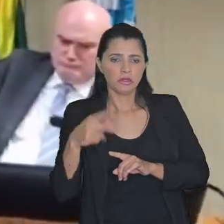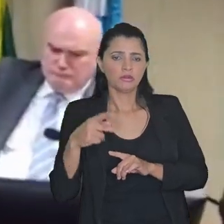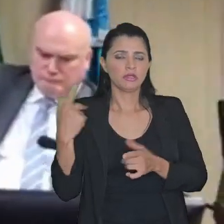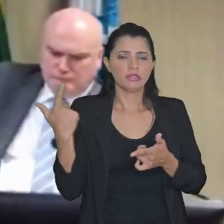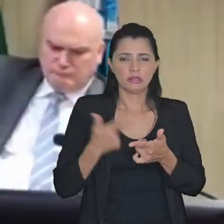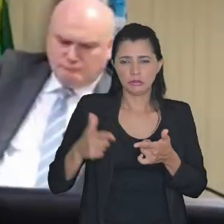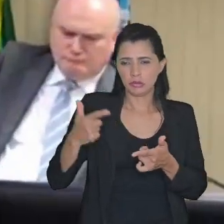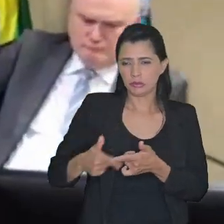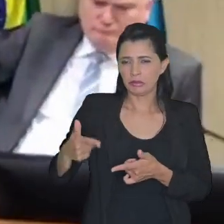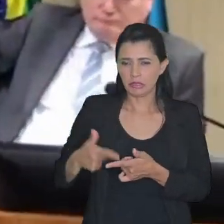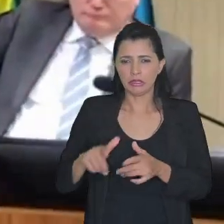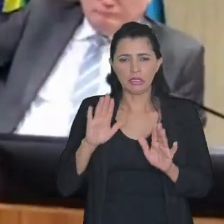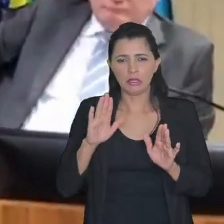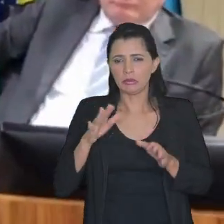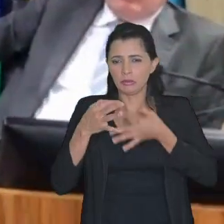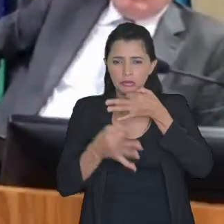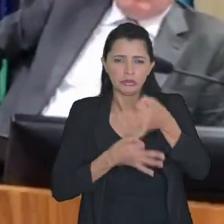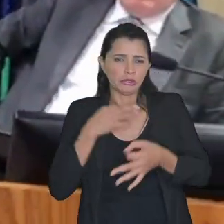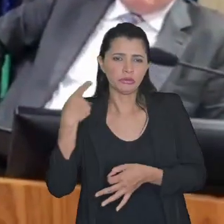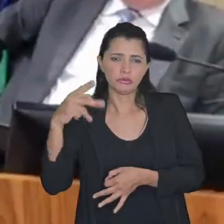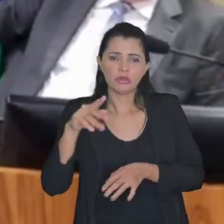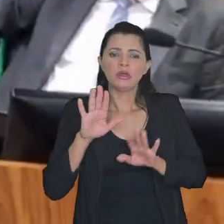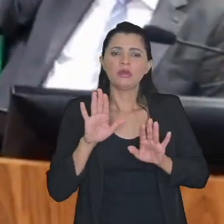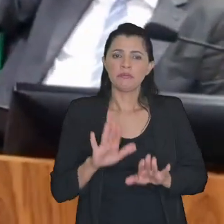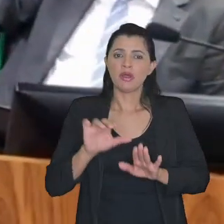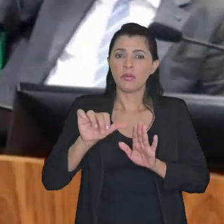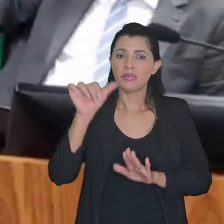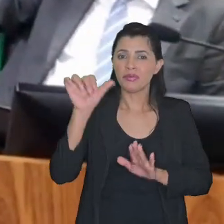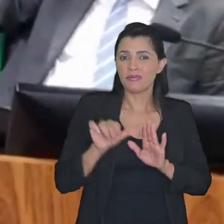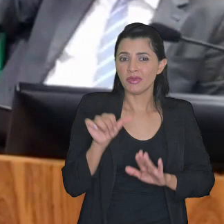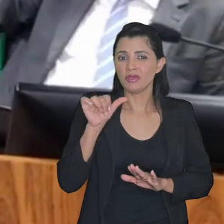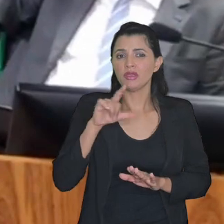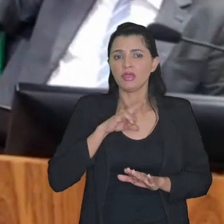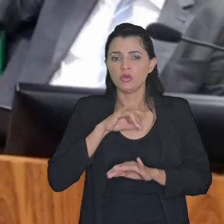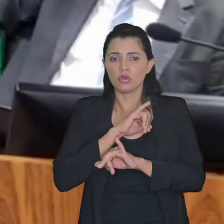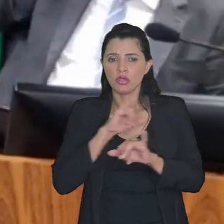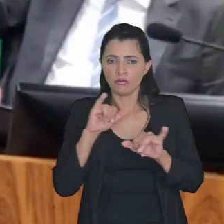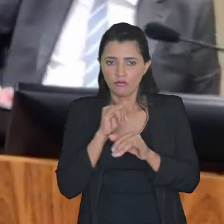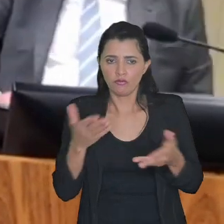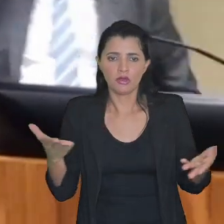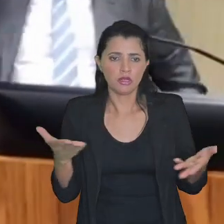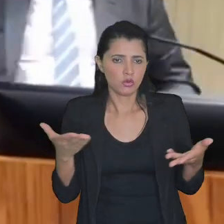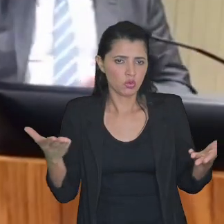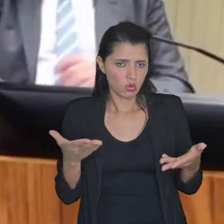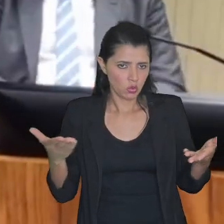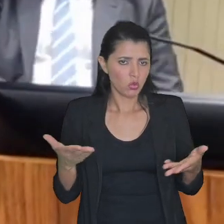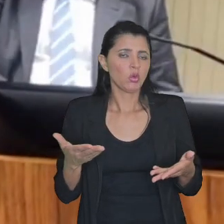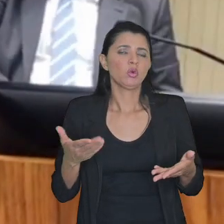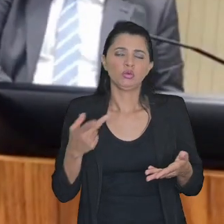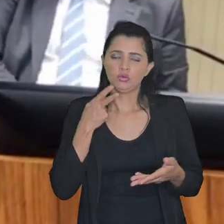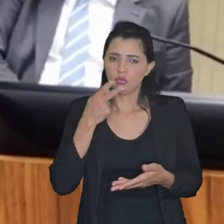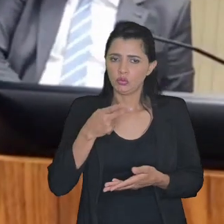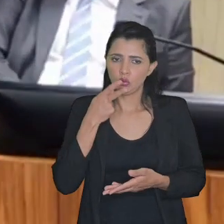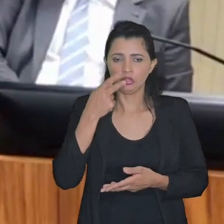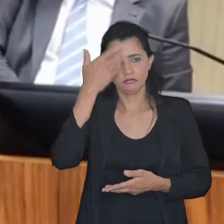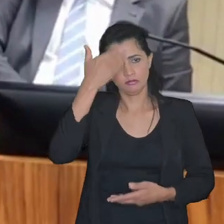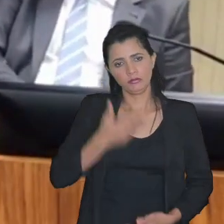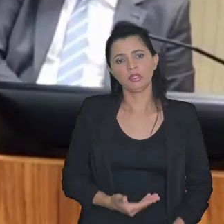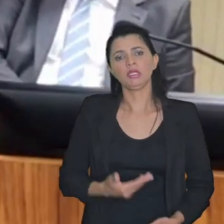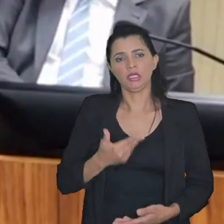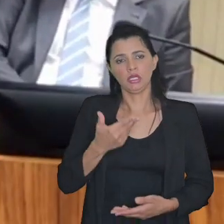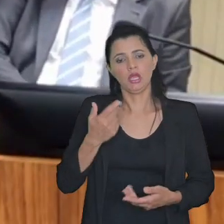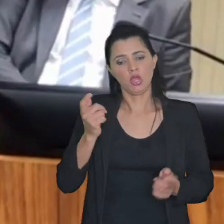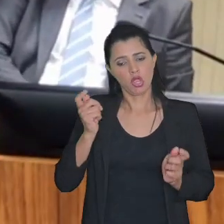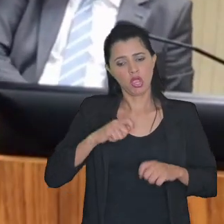fenômenos não importa mas a primeira o primeiro registro que eu devo fazer e o faria aqui na condição